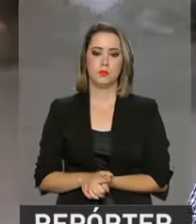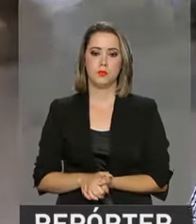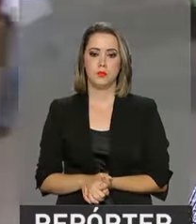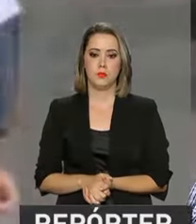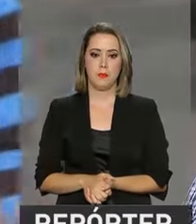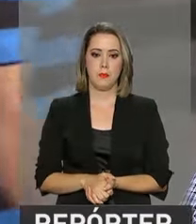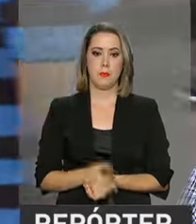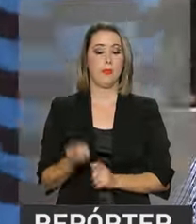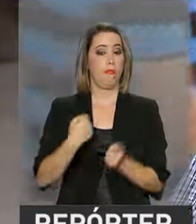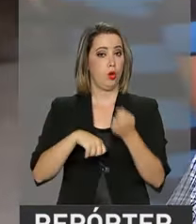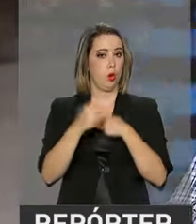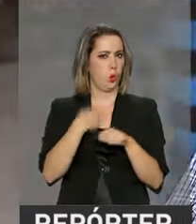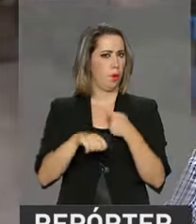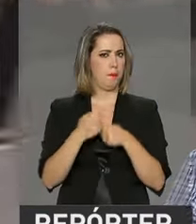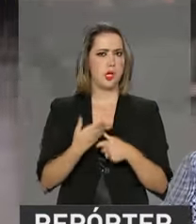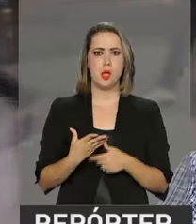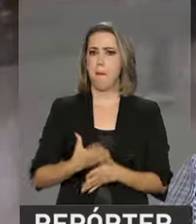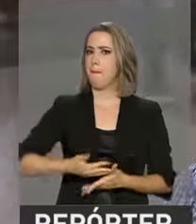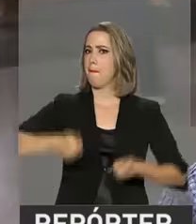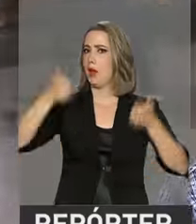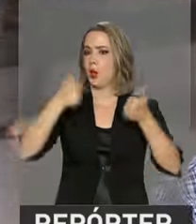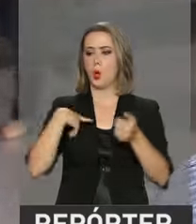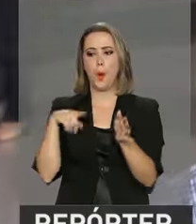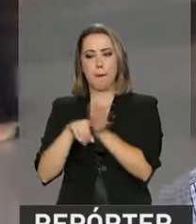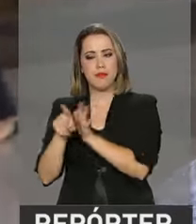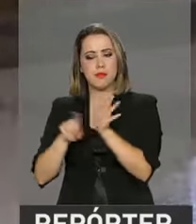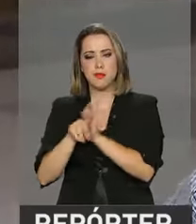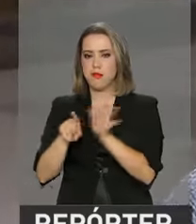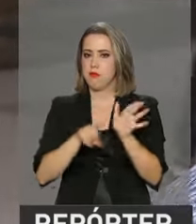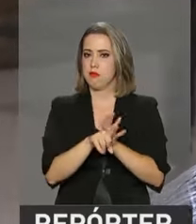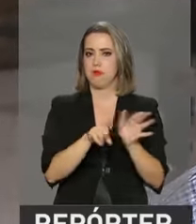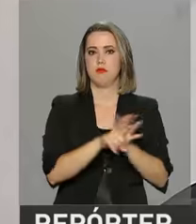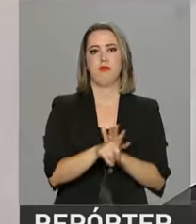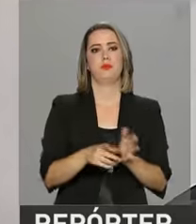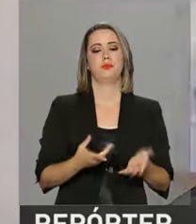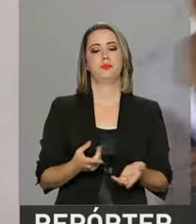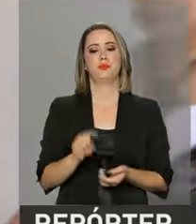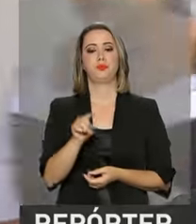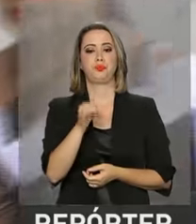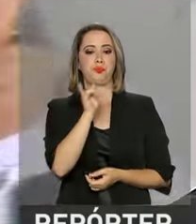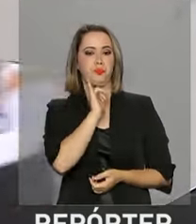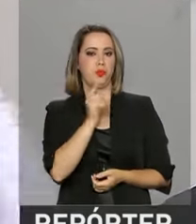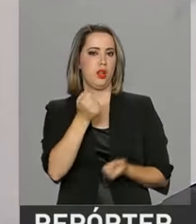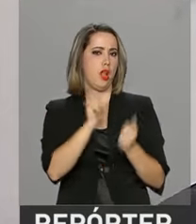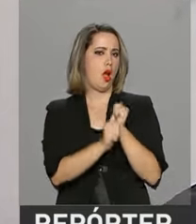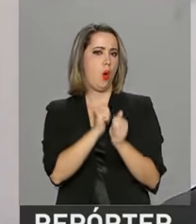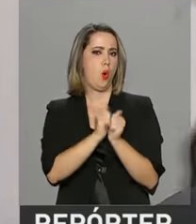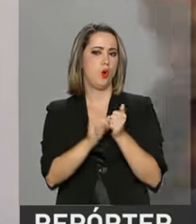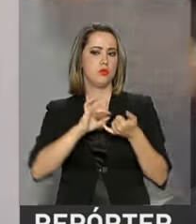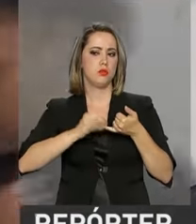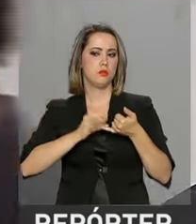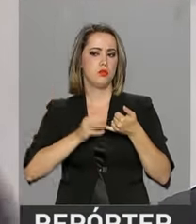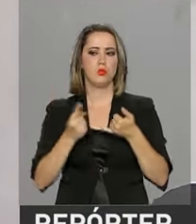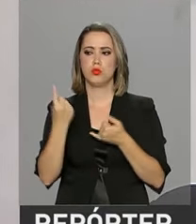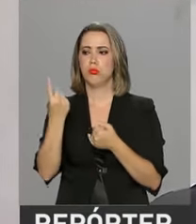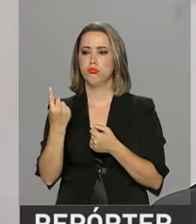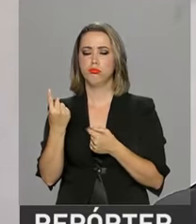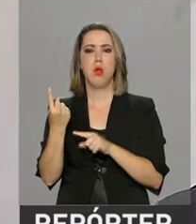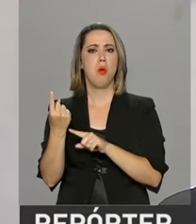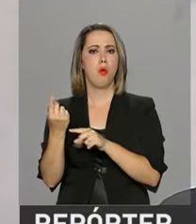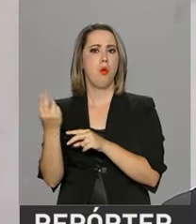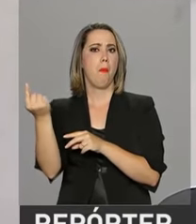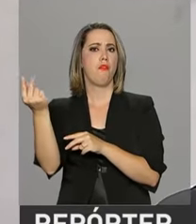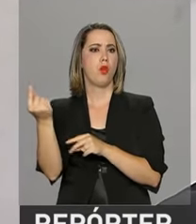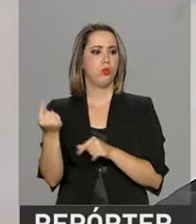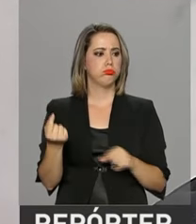economia, quanto mais você pesquisar, é melhor para o seu bolso. Por exemplo, um arroz, um feijão, está a um preço, o outro mercado já